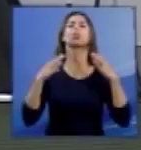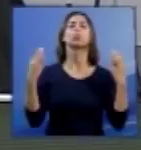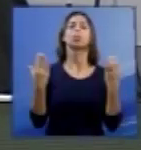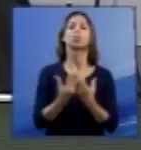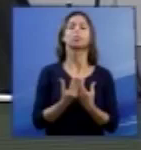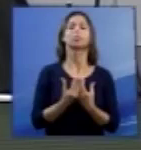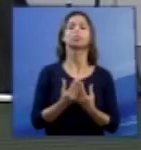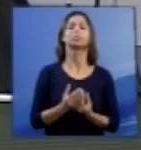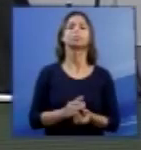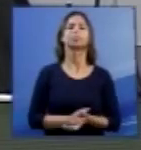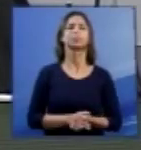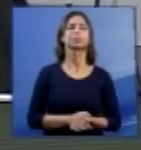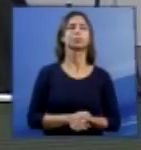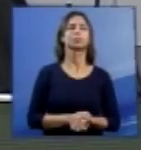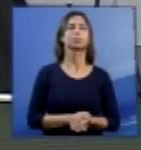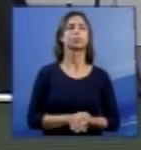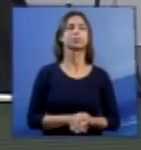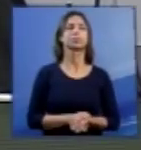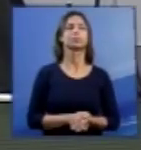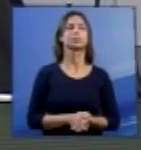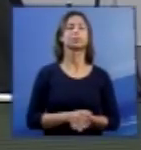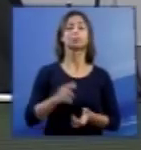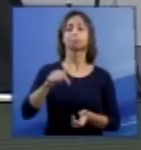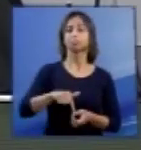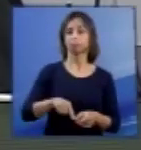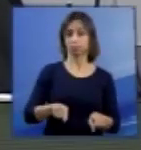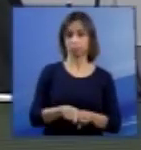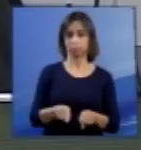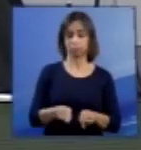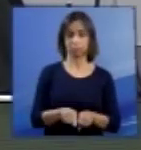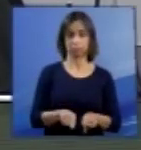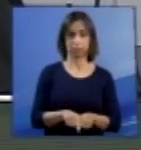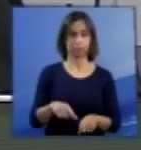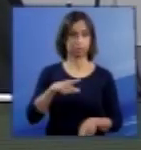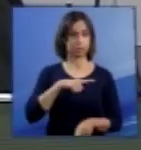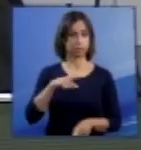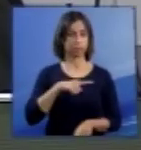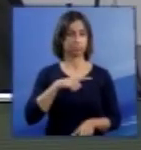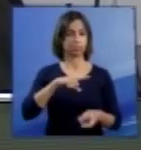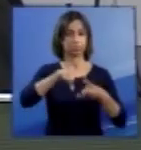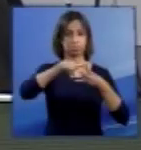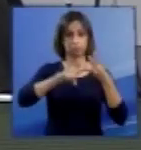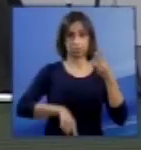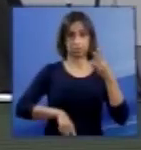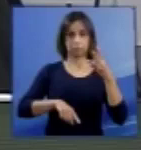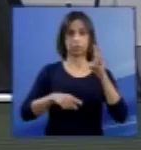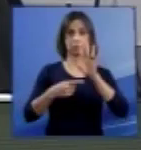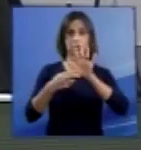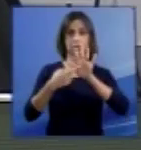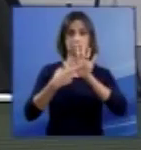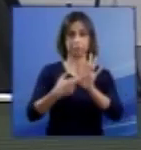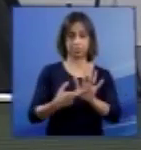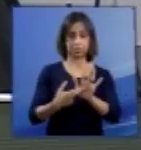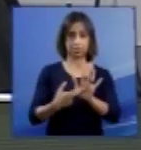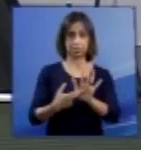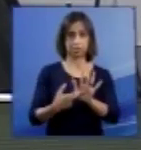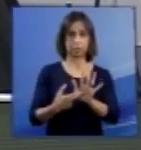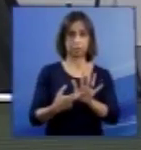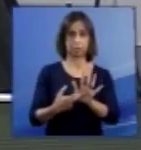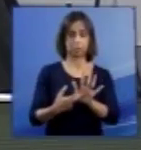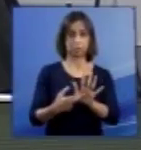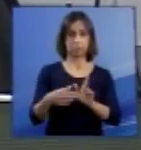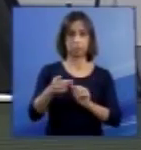E aqui há três representantes, a doutora Ivernia,